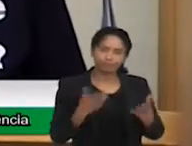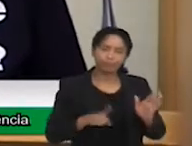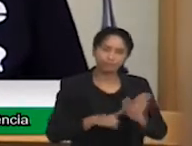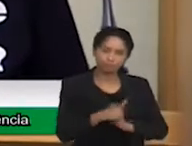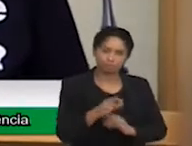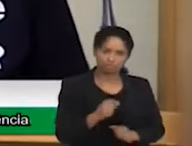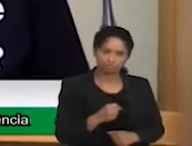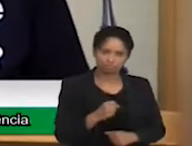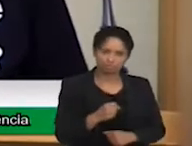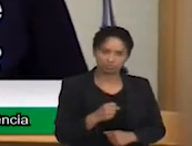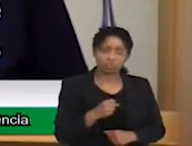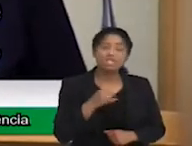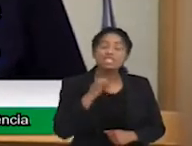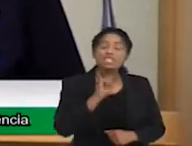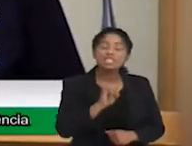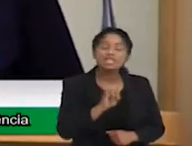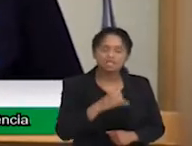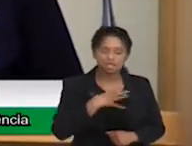fosse o seu filho?